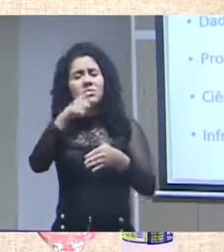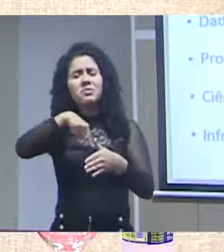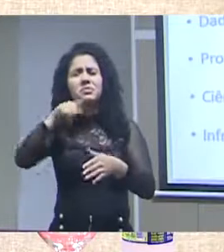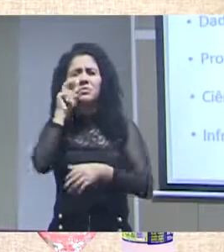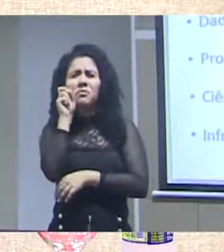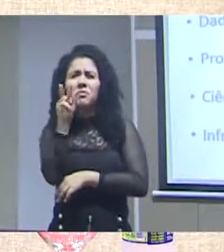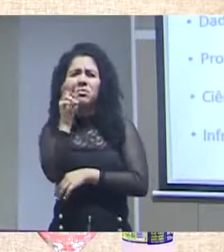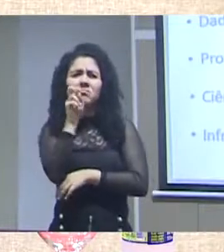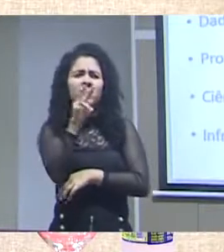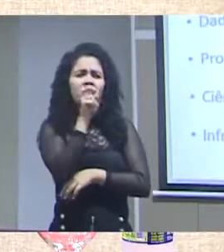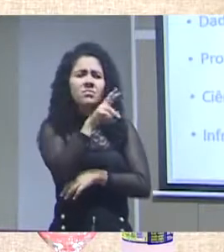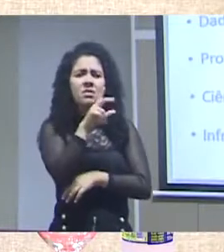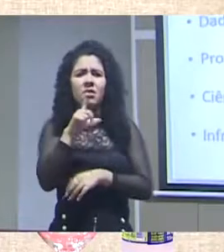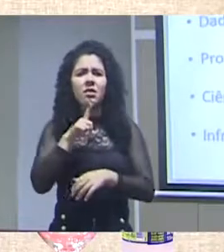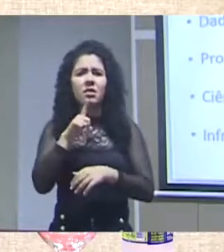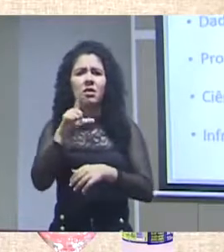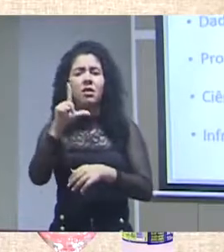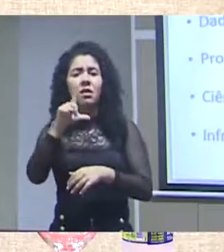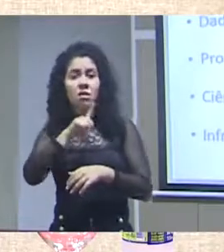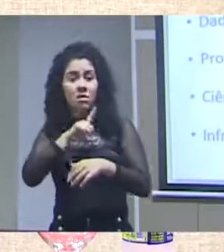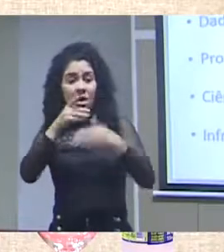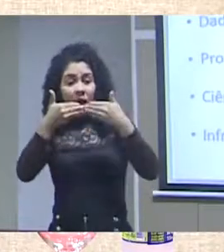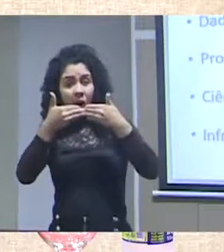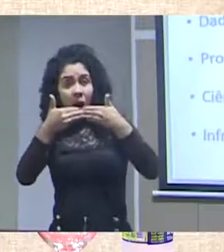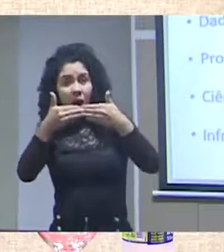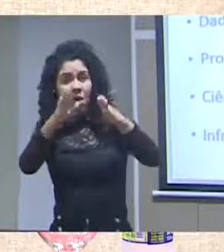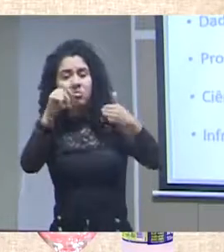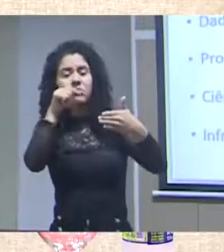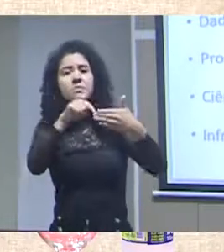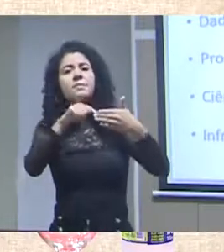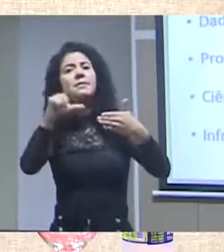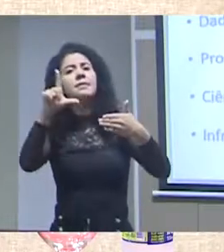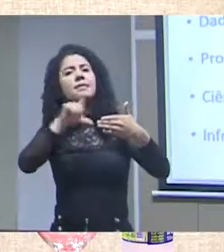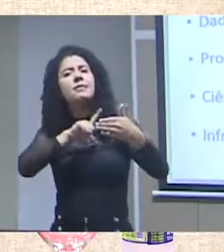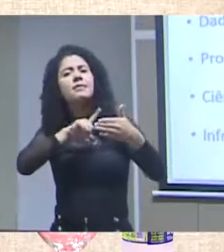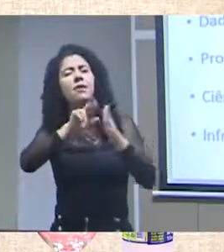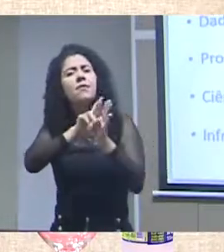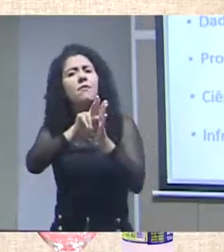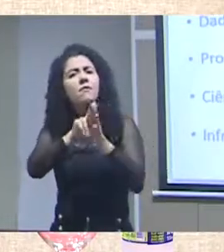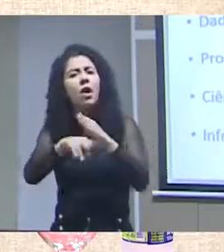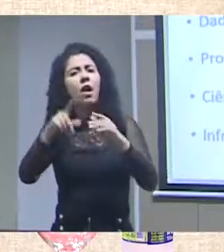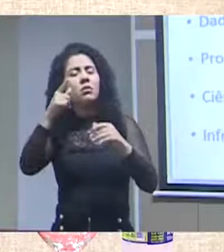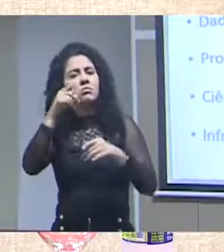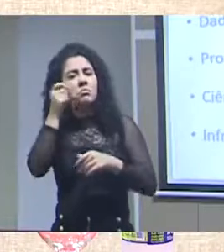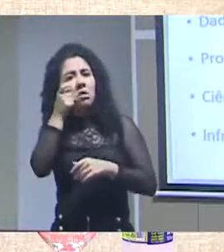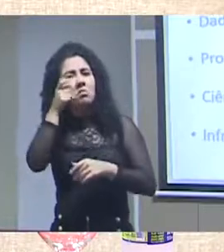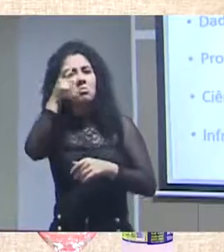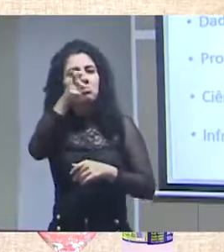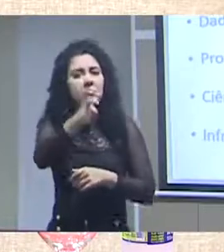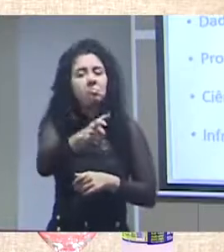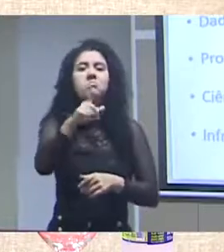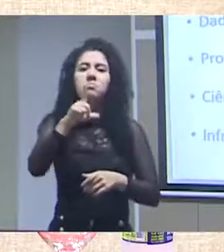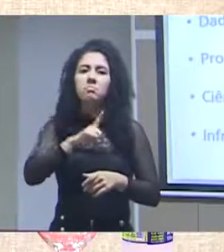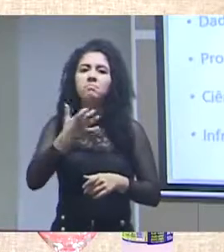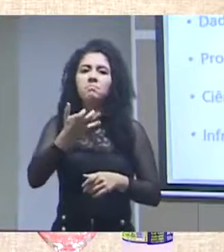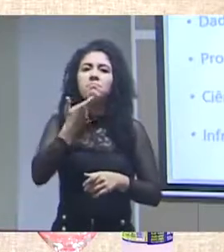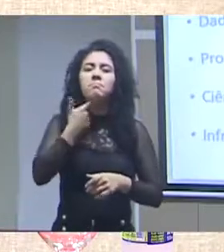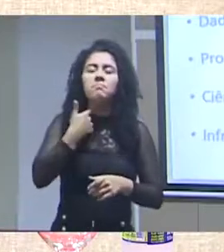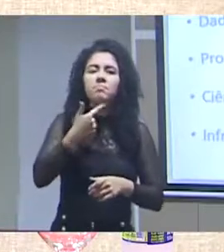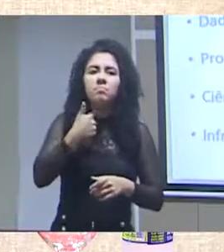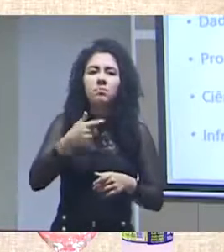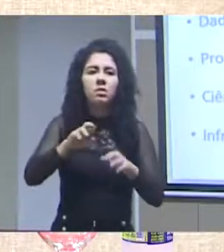abertura, existem segmentos, interesses, visões, perspectivas muito diferentes, que vão se